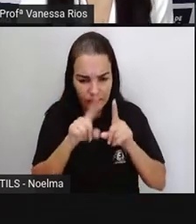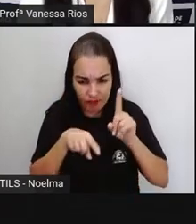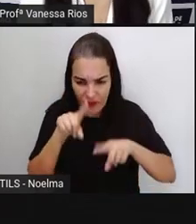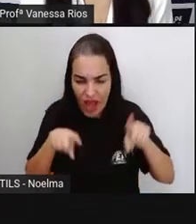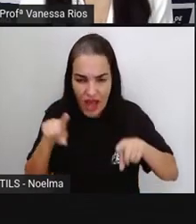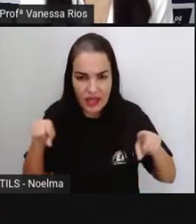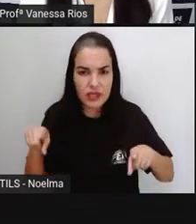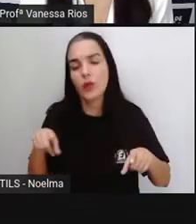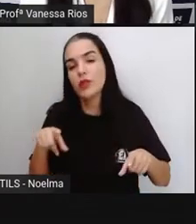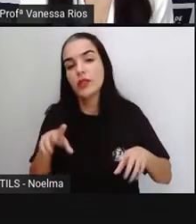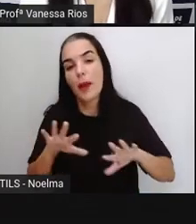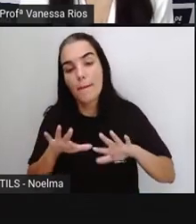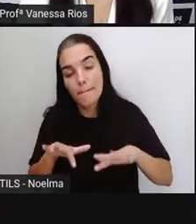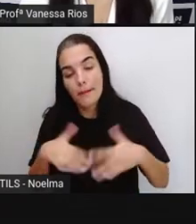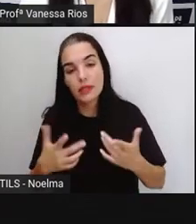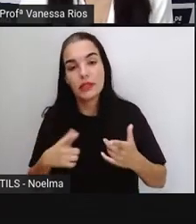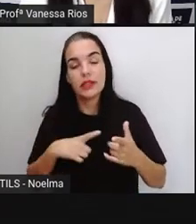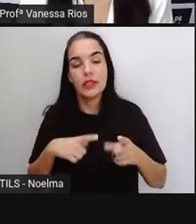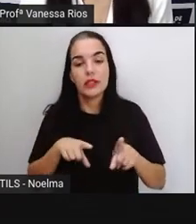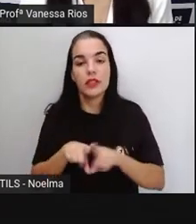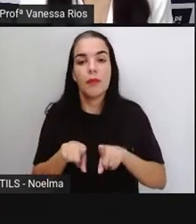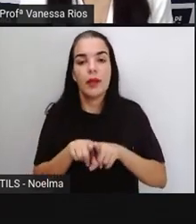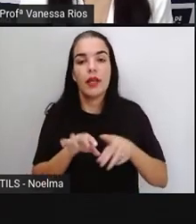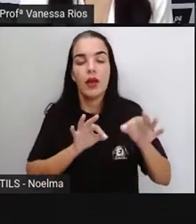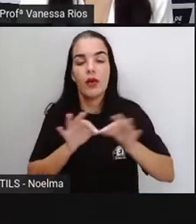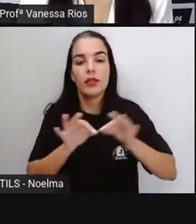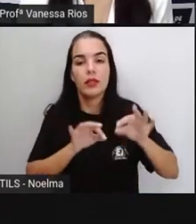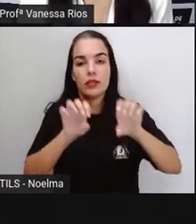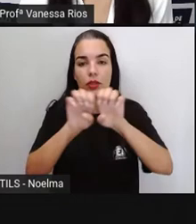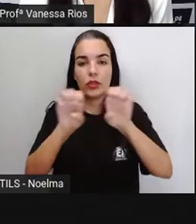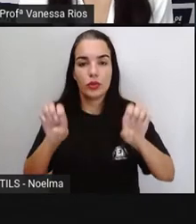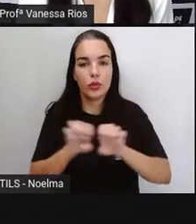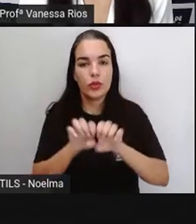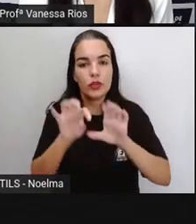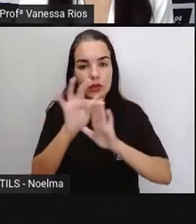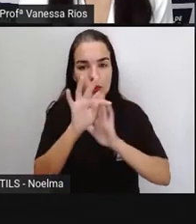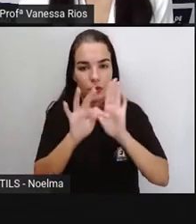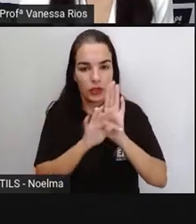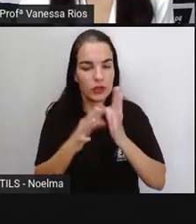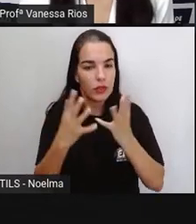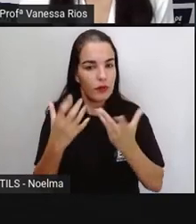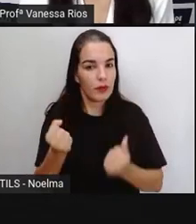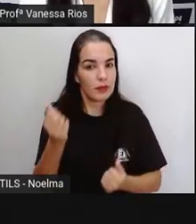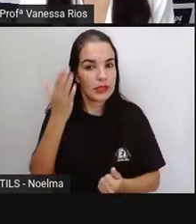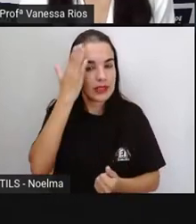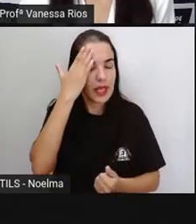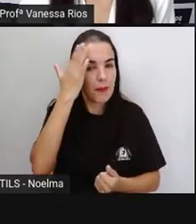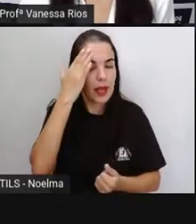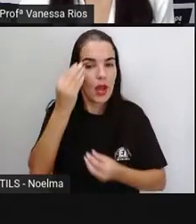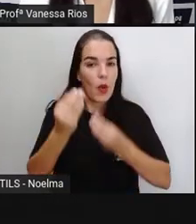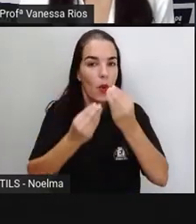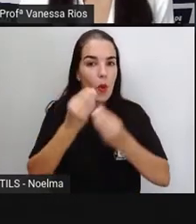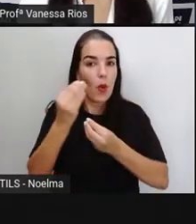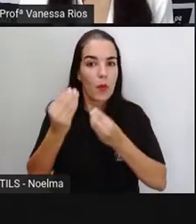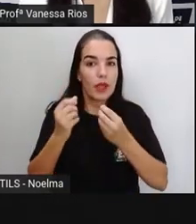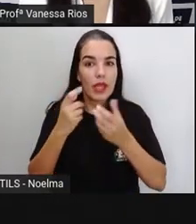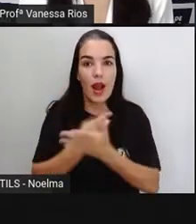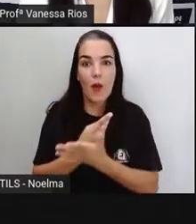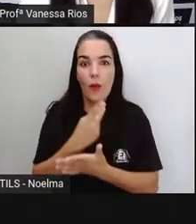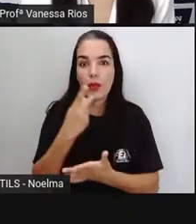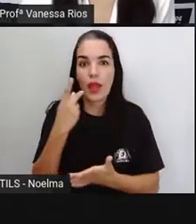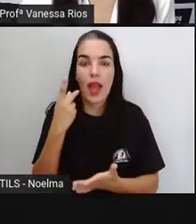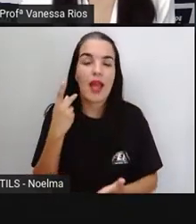na hora de organizar e ajudar na estruturação do texto. Vamos lá saber aí como é que a pontuação acontece,